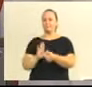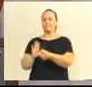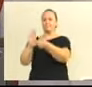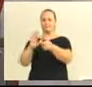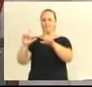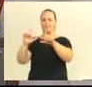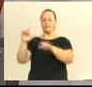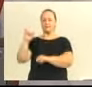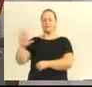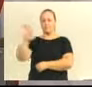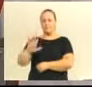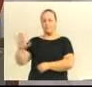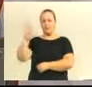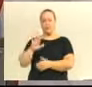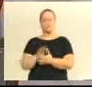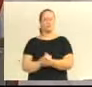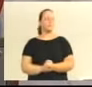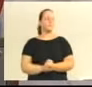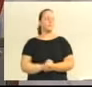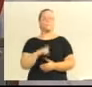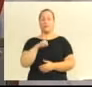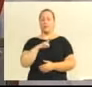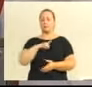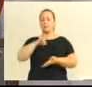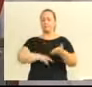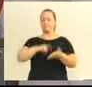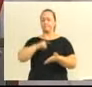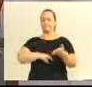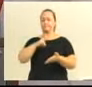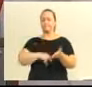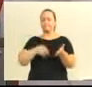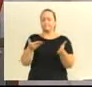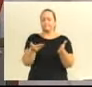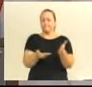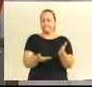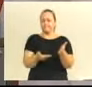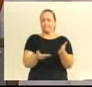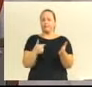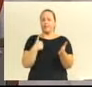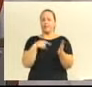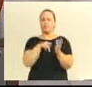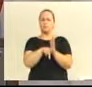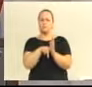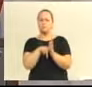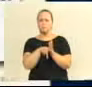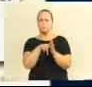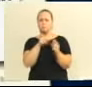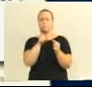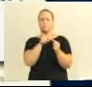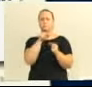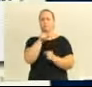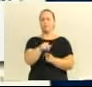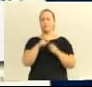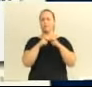de documentos que tenho aqui nas minhas mãos, de investigação que faço nessa questão do transporte coletivo. Primeiro, Ari, é a